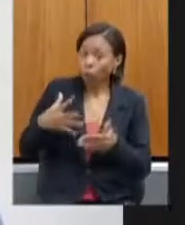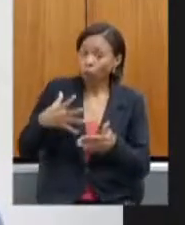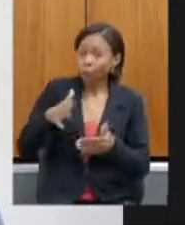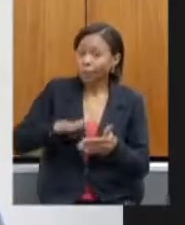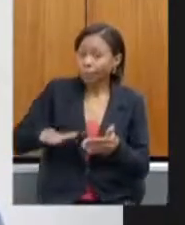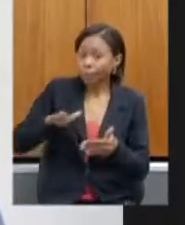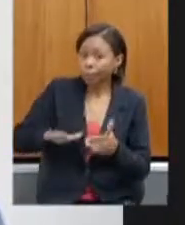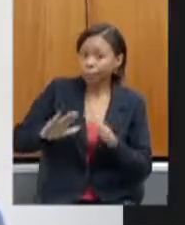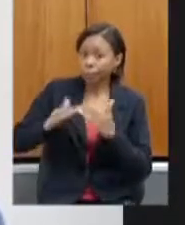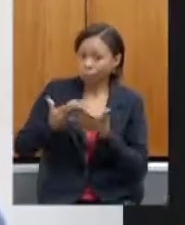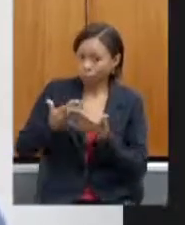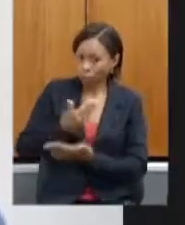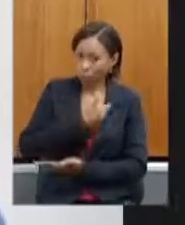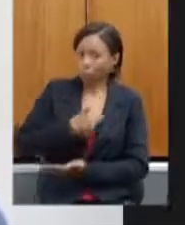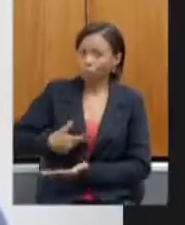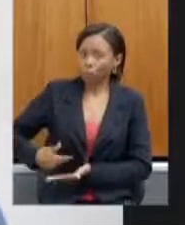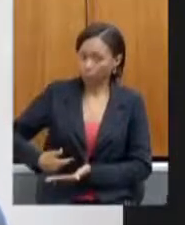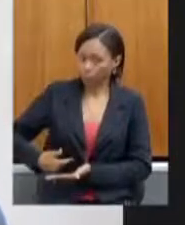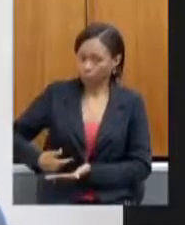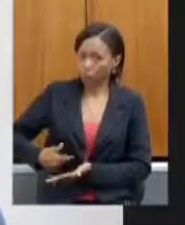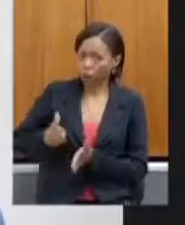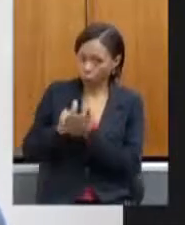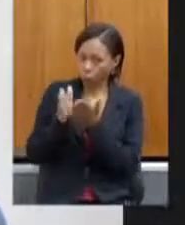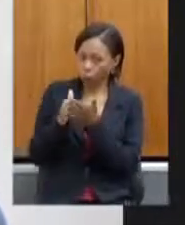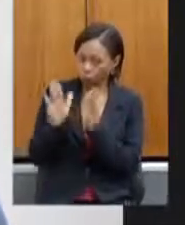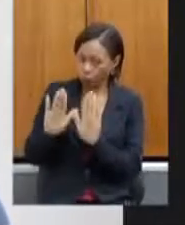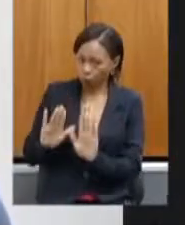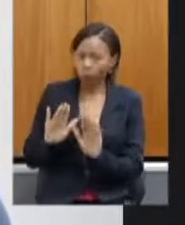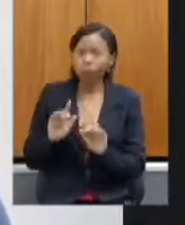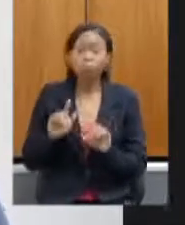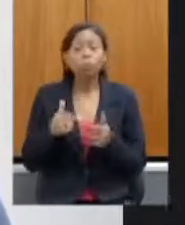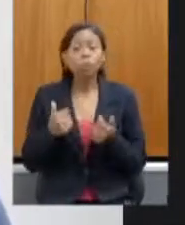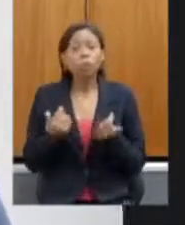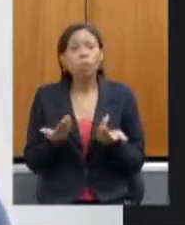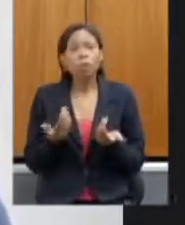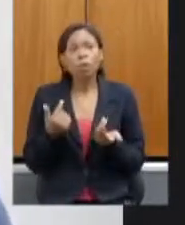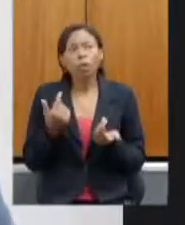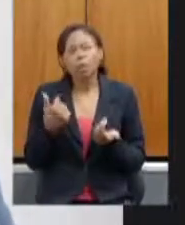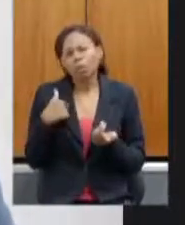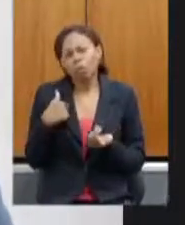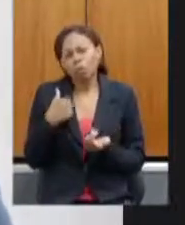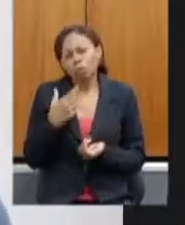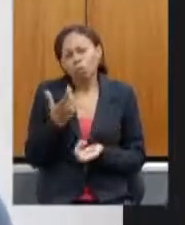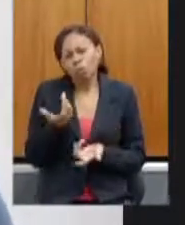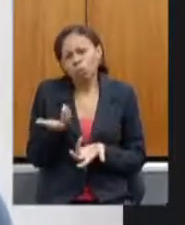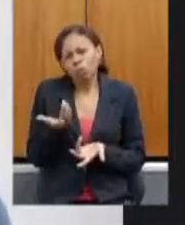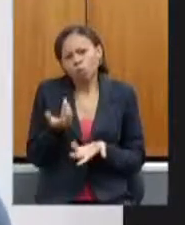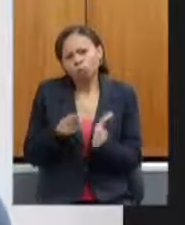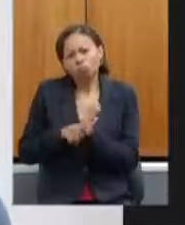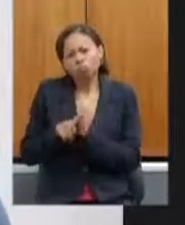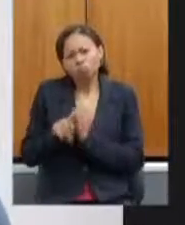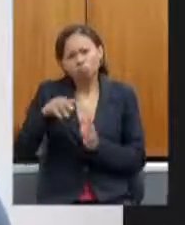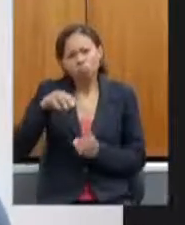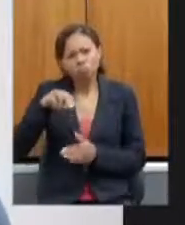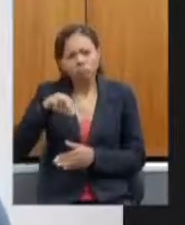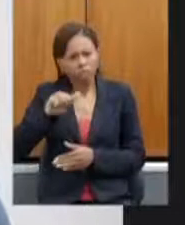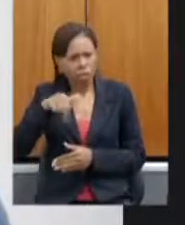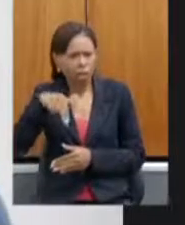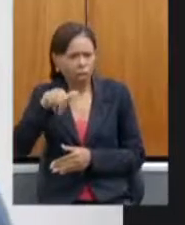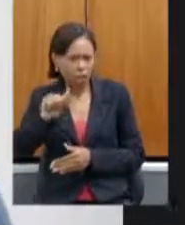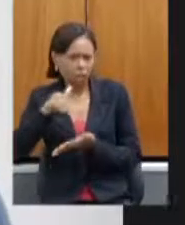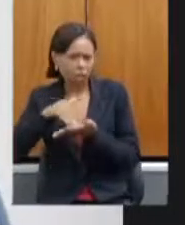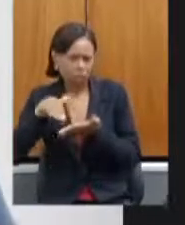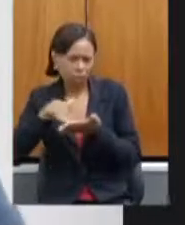preocupação? Estou levantando isso hoje para a secretária Ana e provavelmente amanhã também para a secretária de